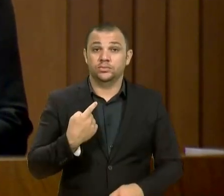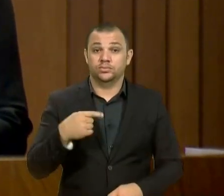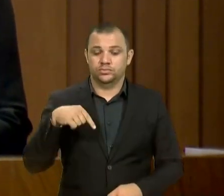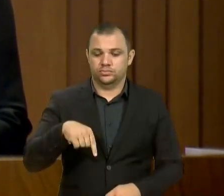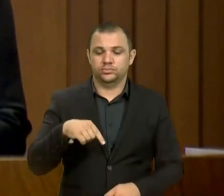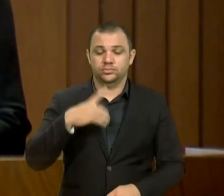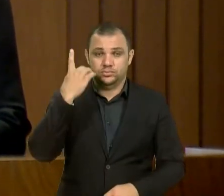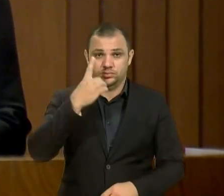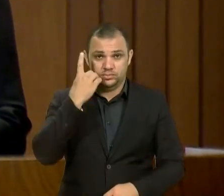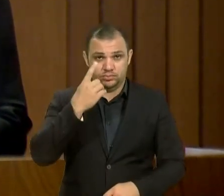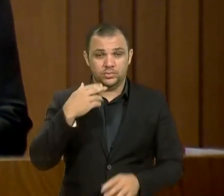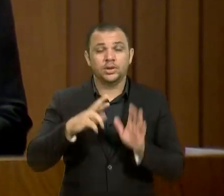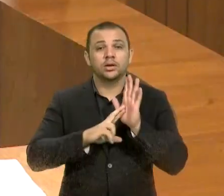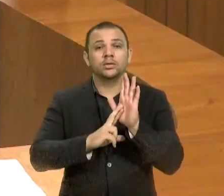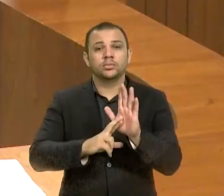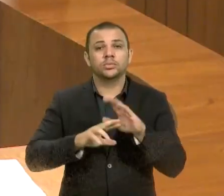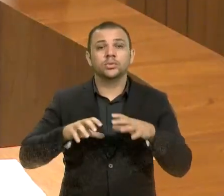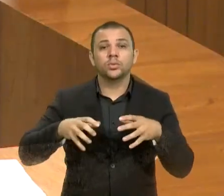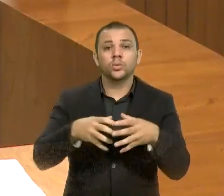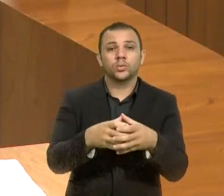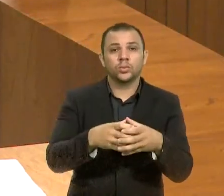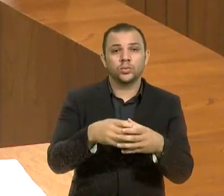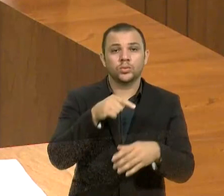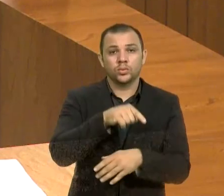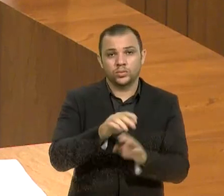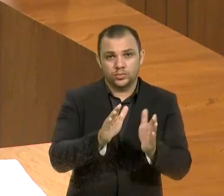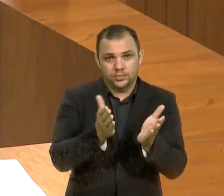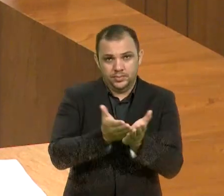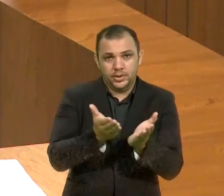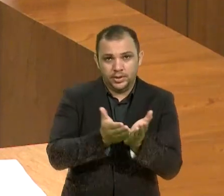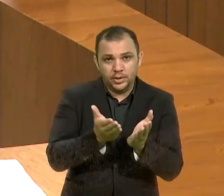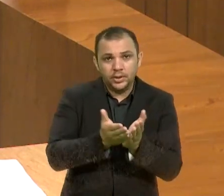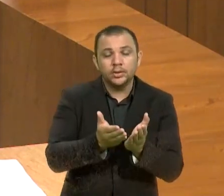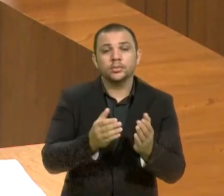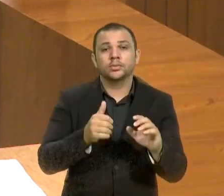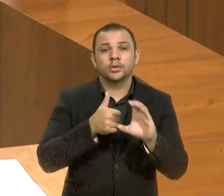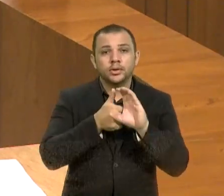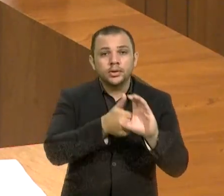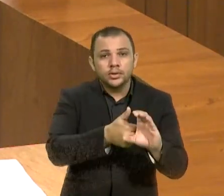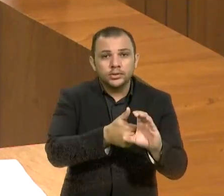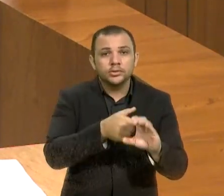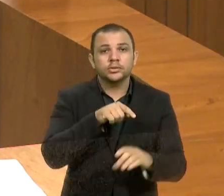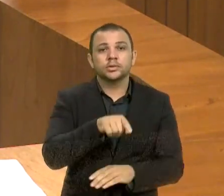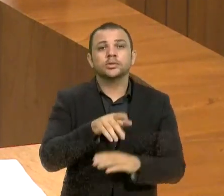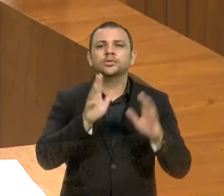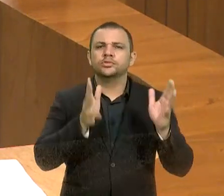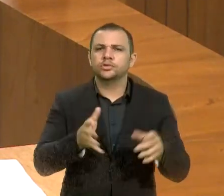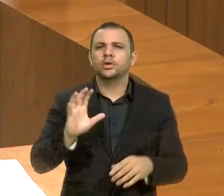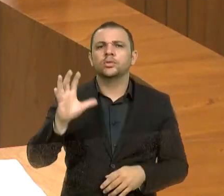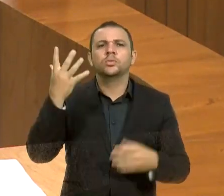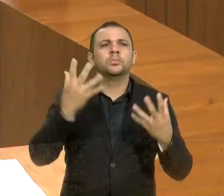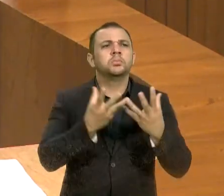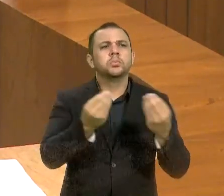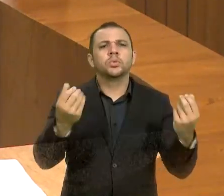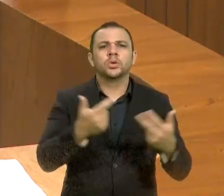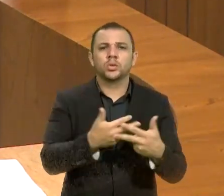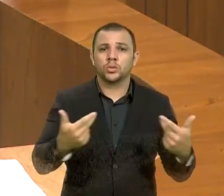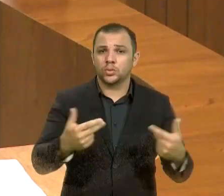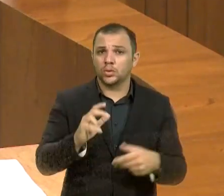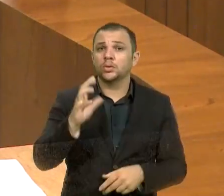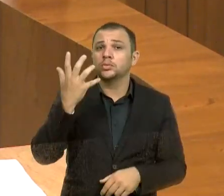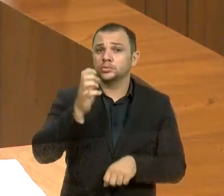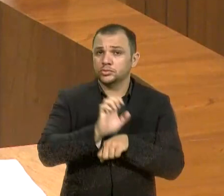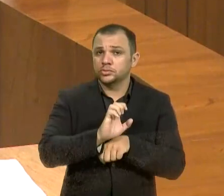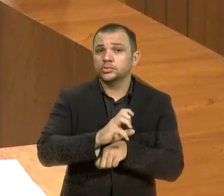representantes do segmento evangélico, representando os cristãos, já aconteceu diversos fatos aqui também no estado do